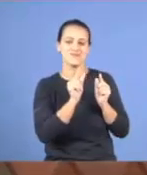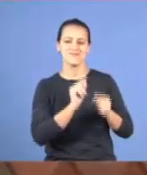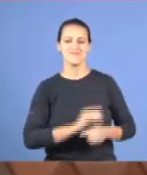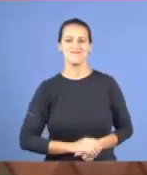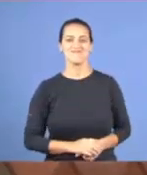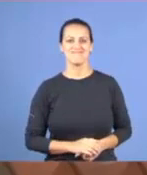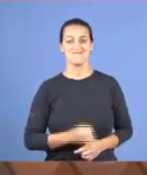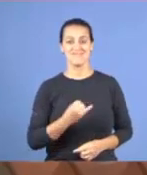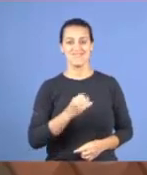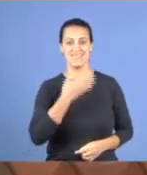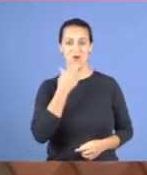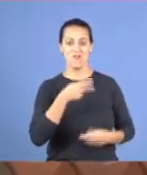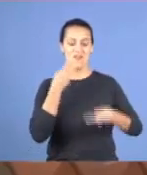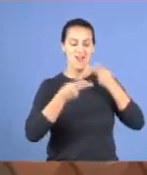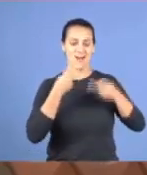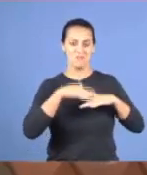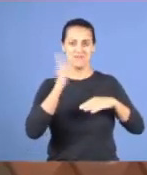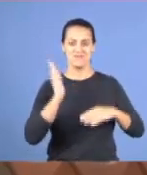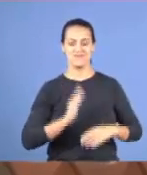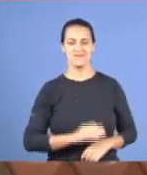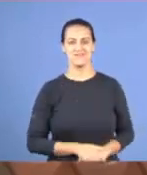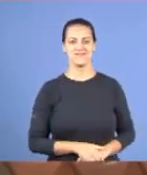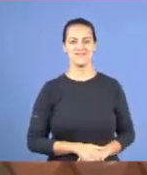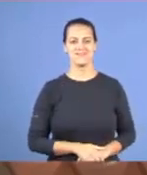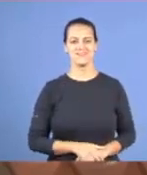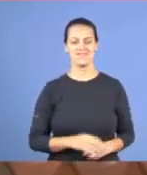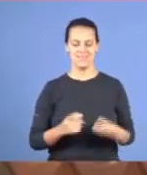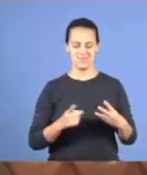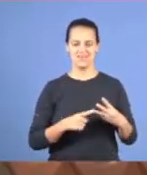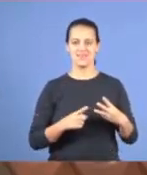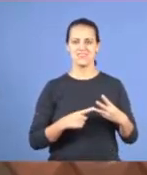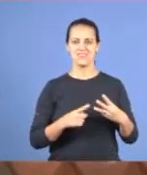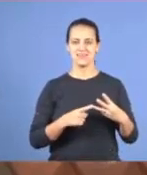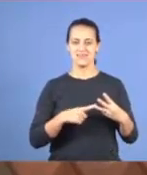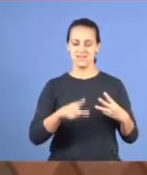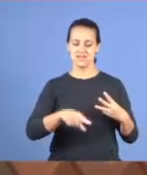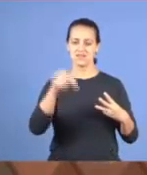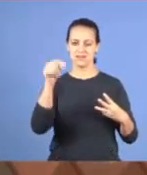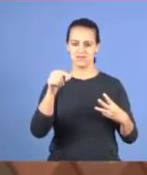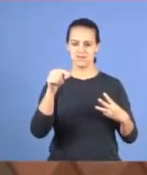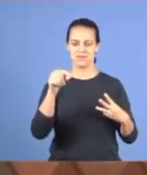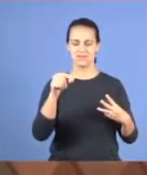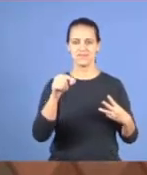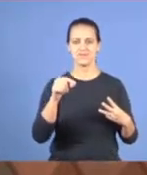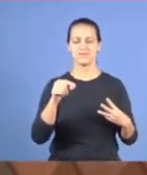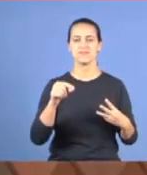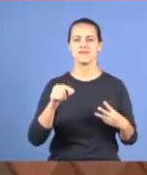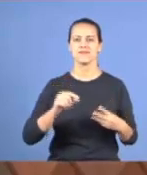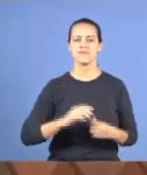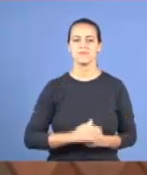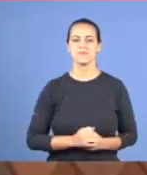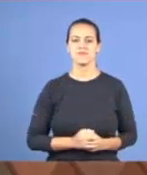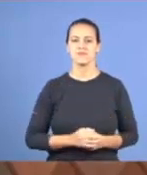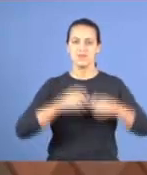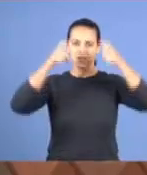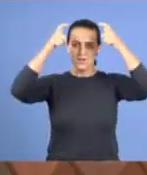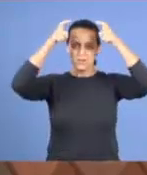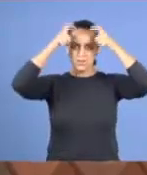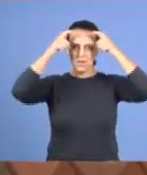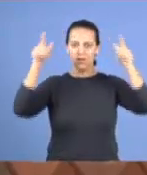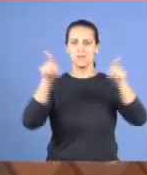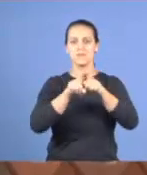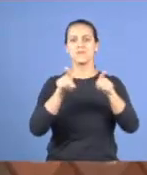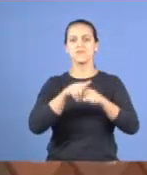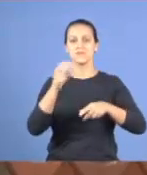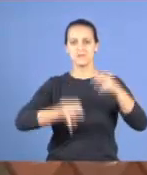ser melhor ainda, então vamos a terceira posição, que é, a posição tomada pelos nobres e magistrados,